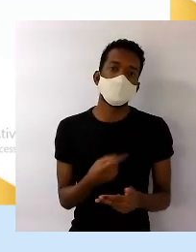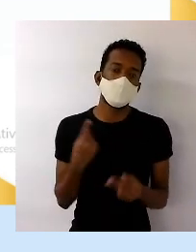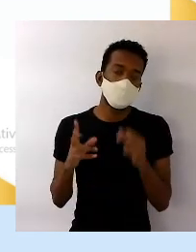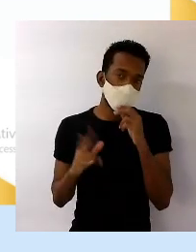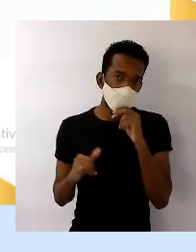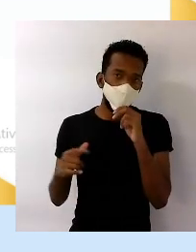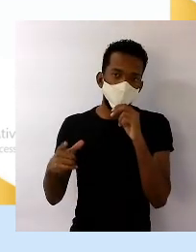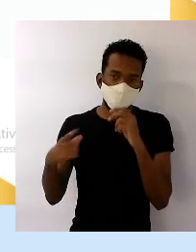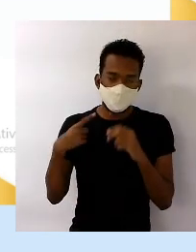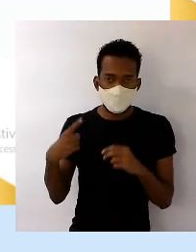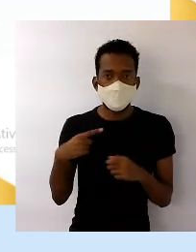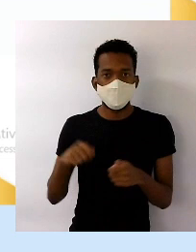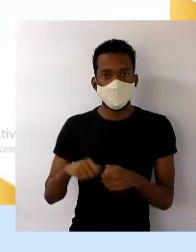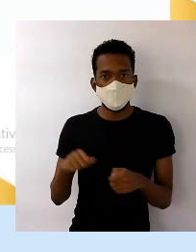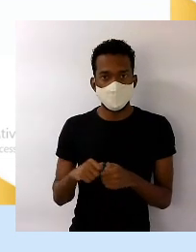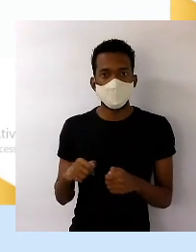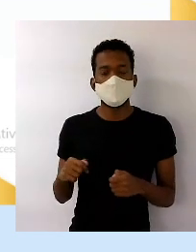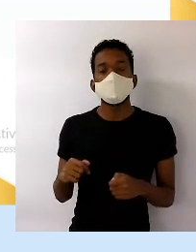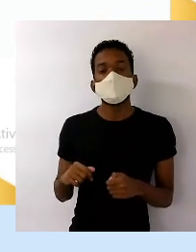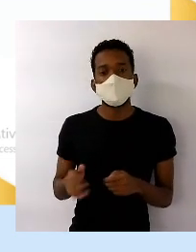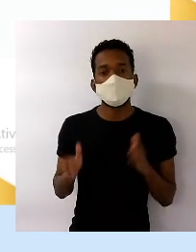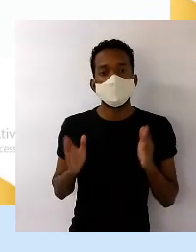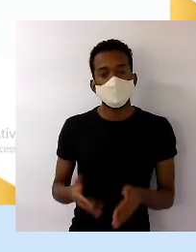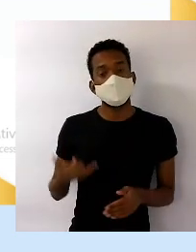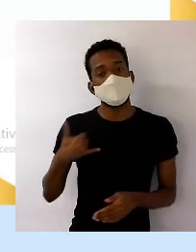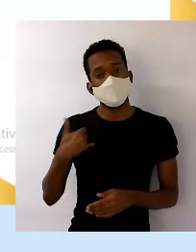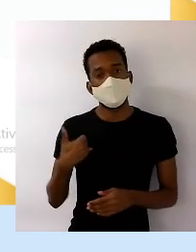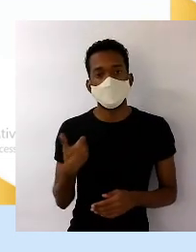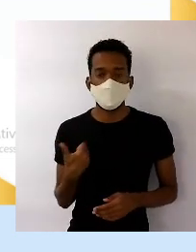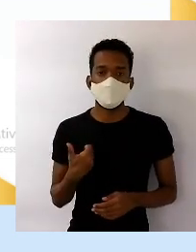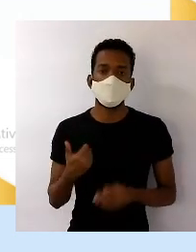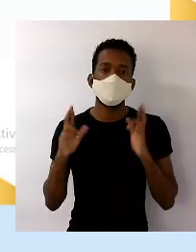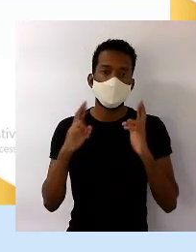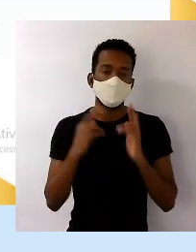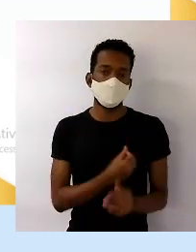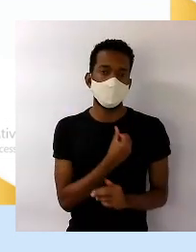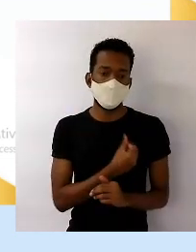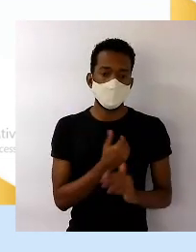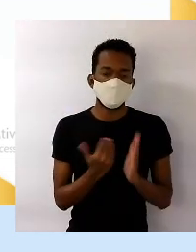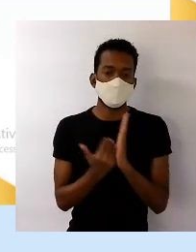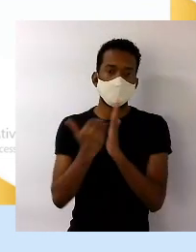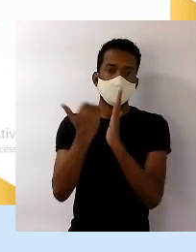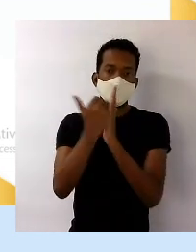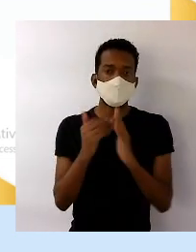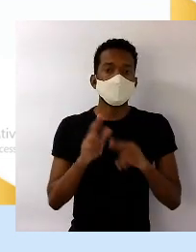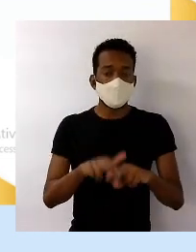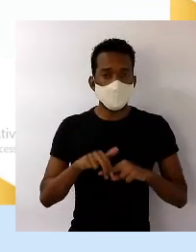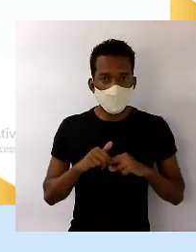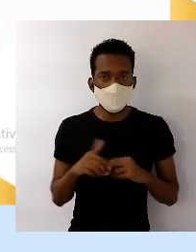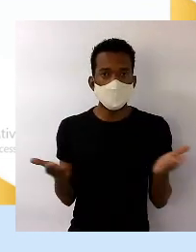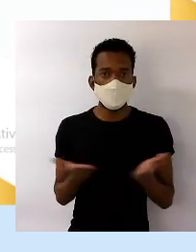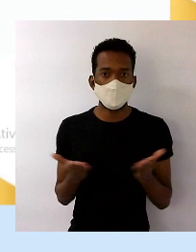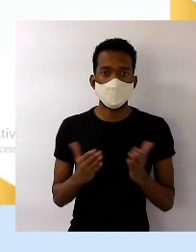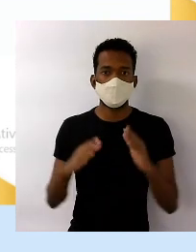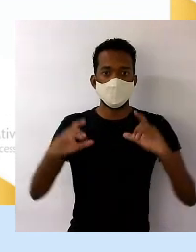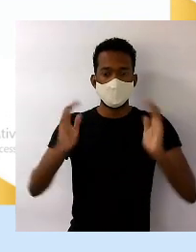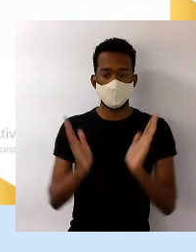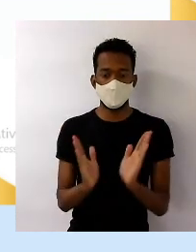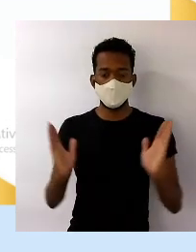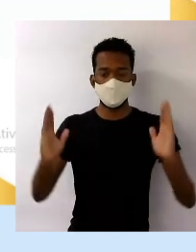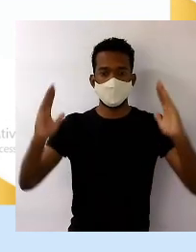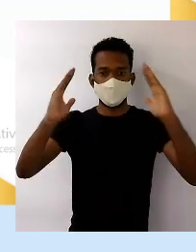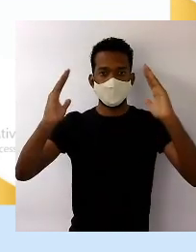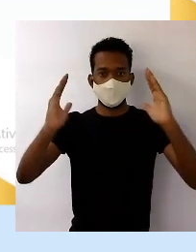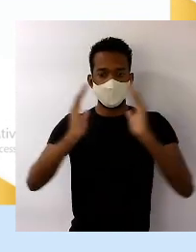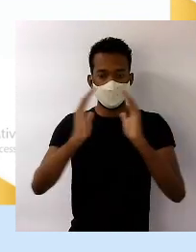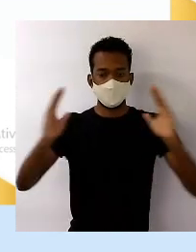a idade média do brasileiro, a expectativa de vida aumentasse e, portanto, esse meio da pirâmide também ficasse